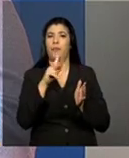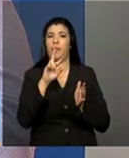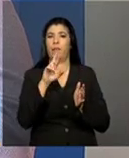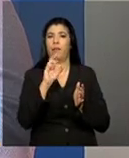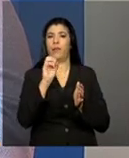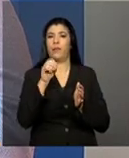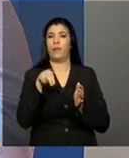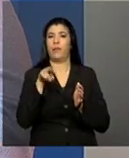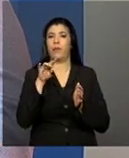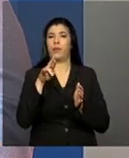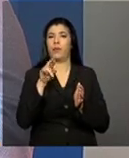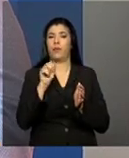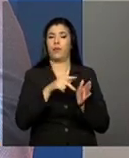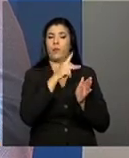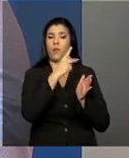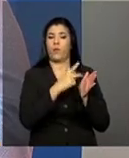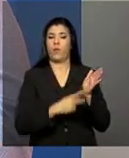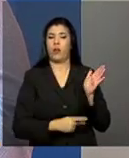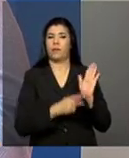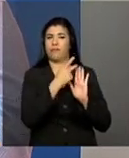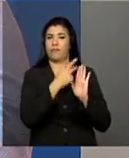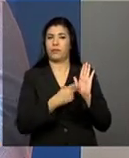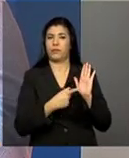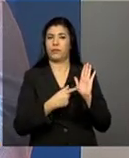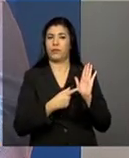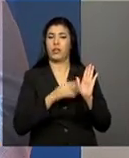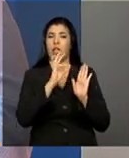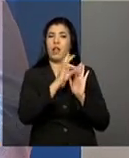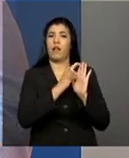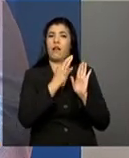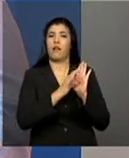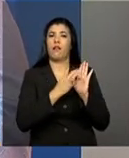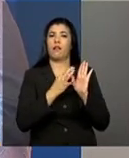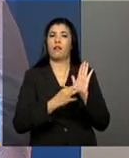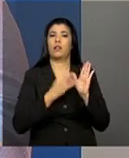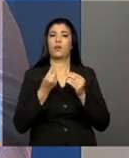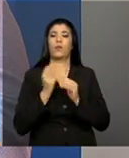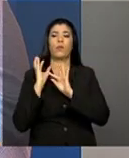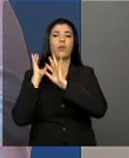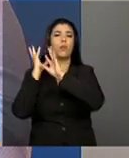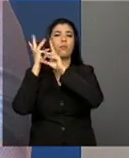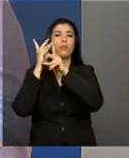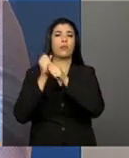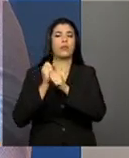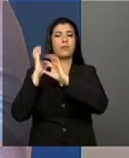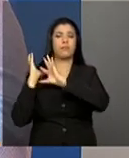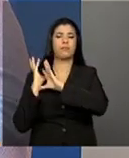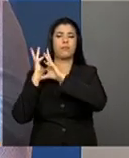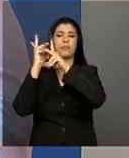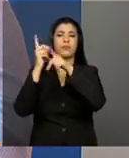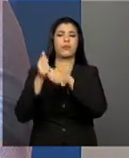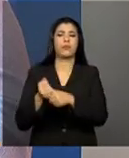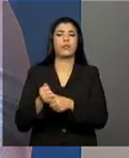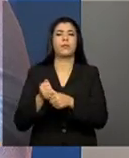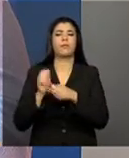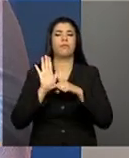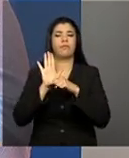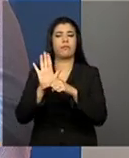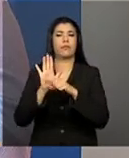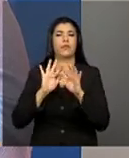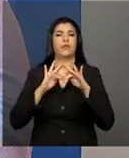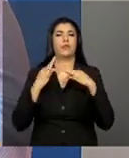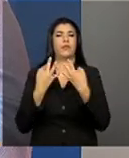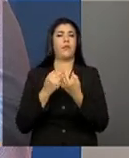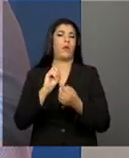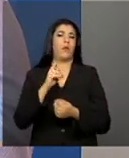do atendimento prestado àquela família, àquele usuário. Assim, já